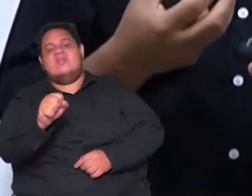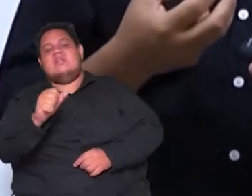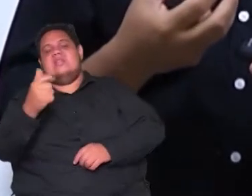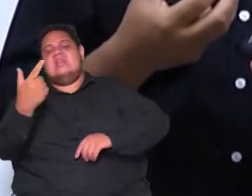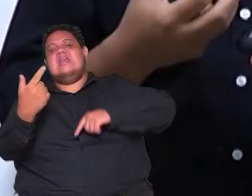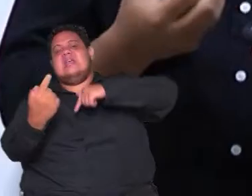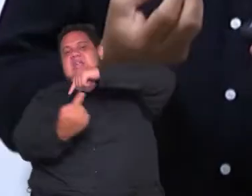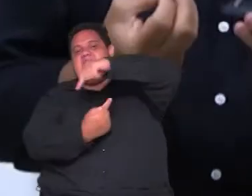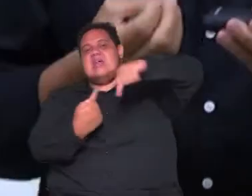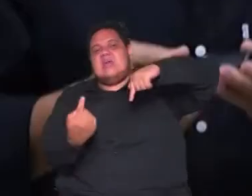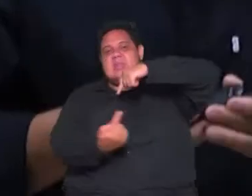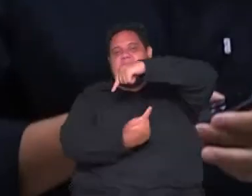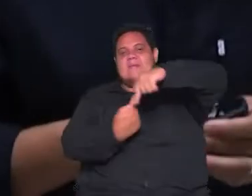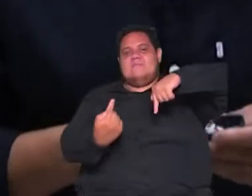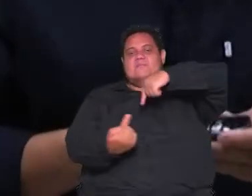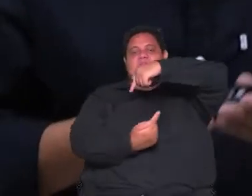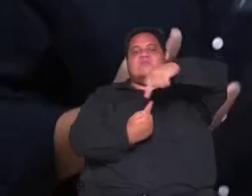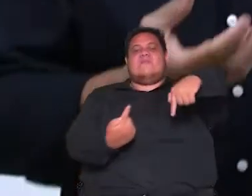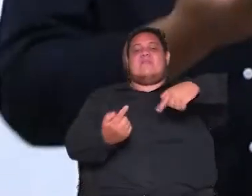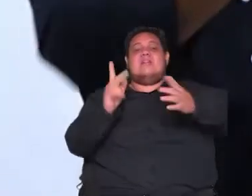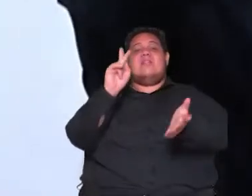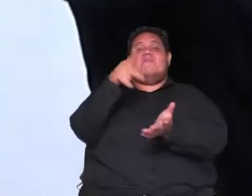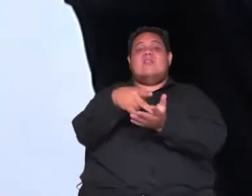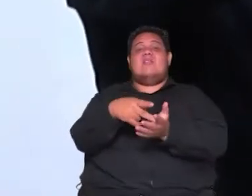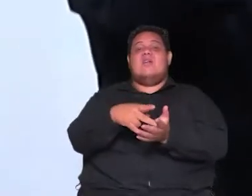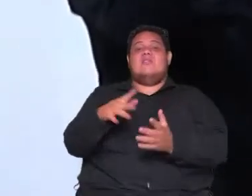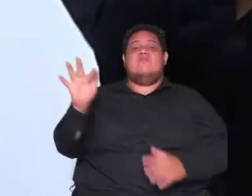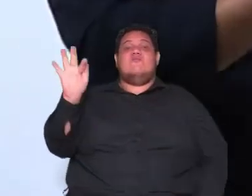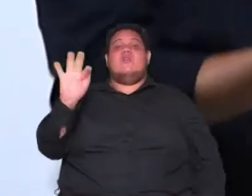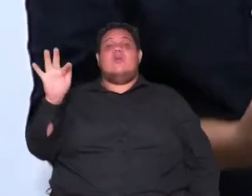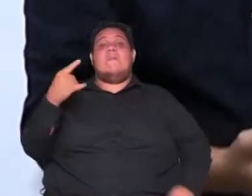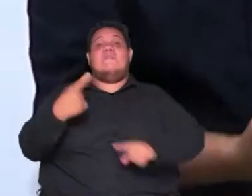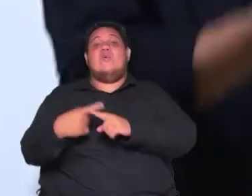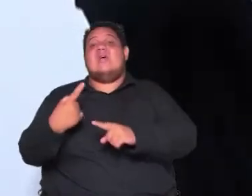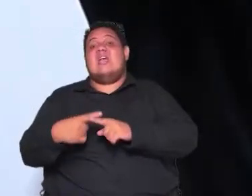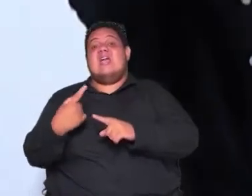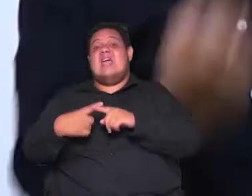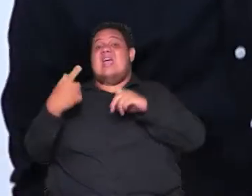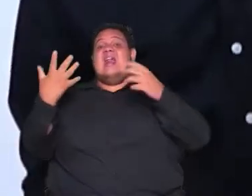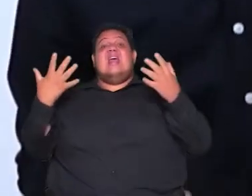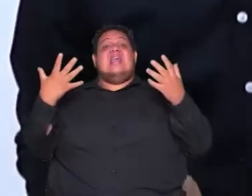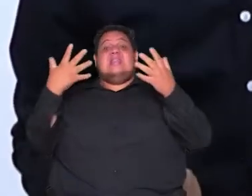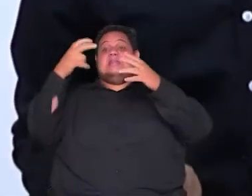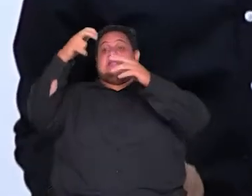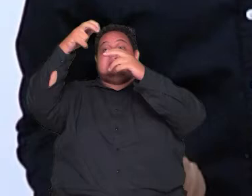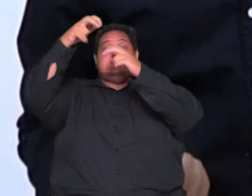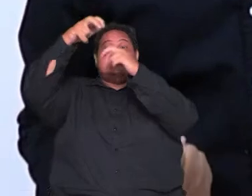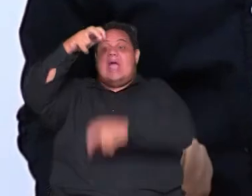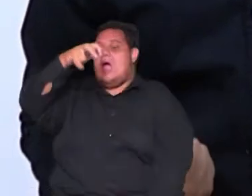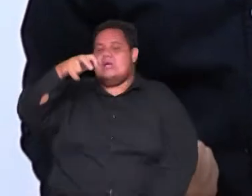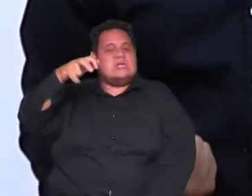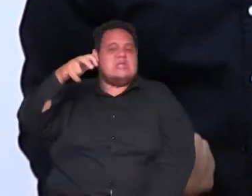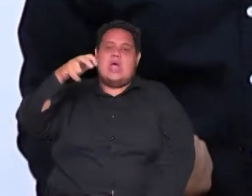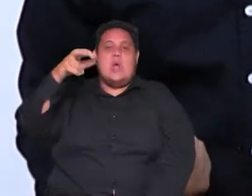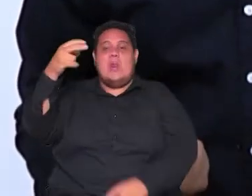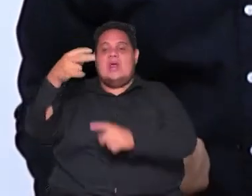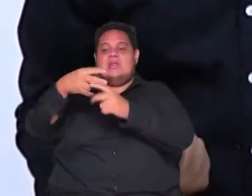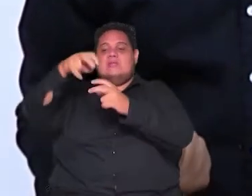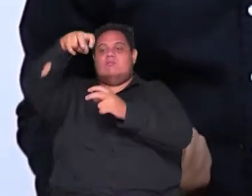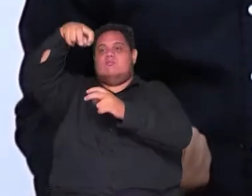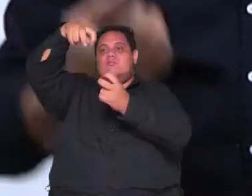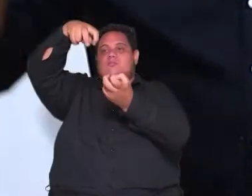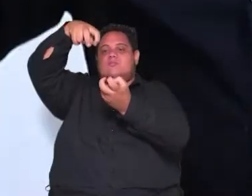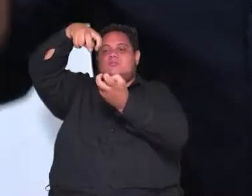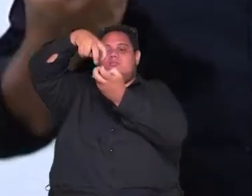gravitacional que na verdade os físicos falam que ele é porque o objeto ele não cai ele é puxado para o centro né da